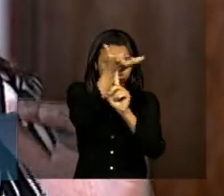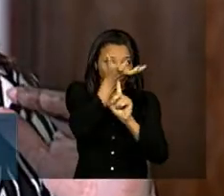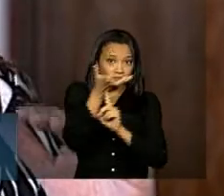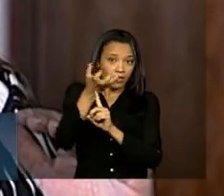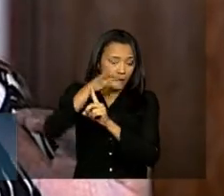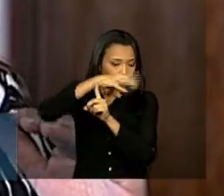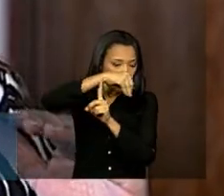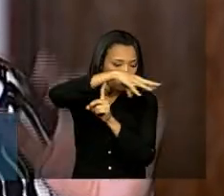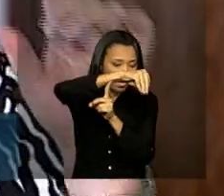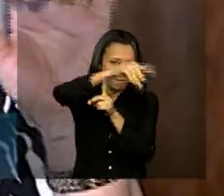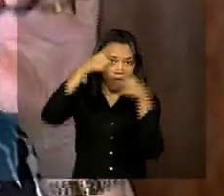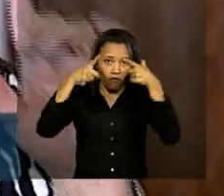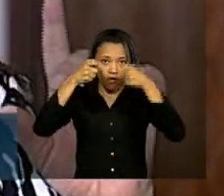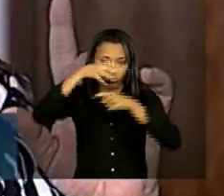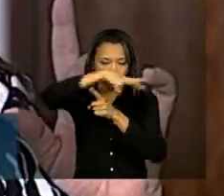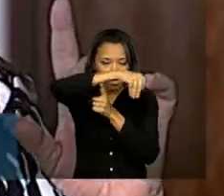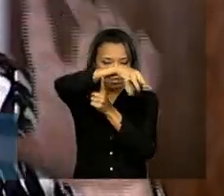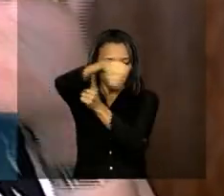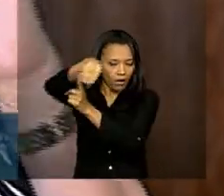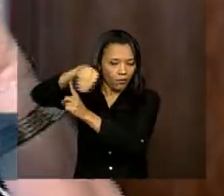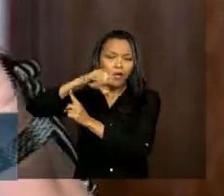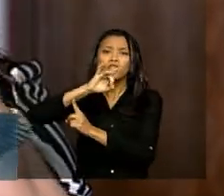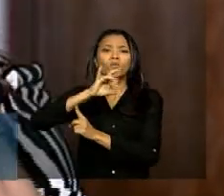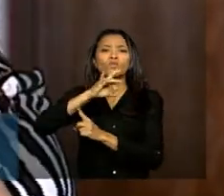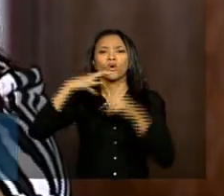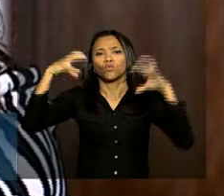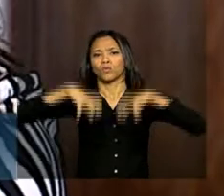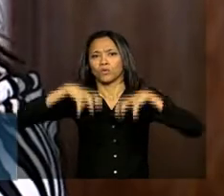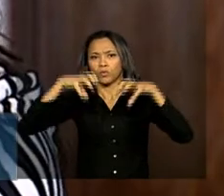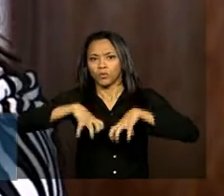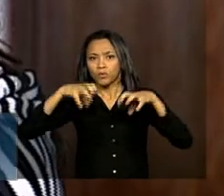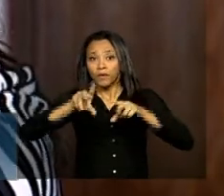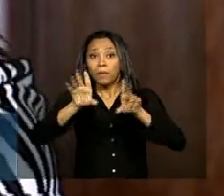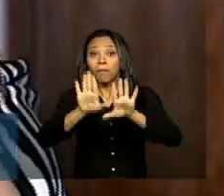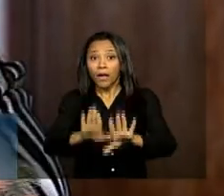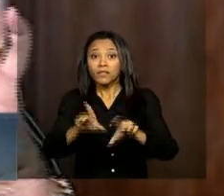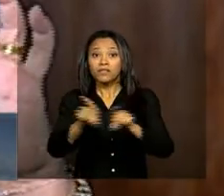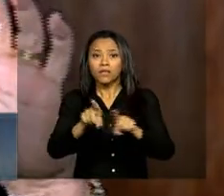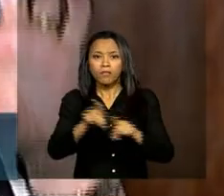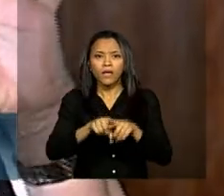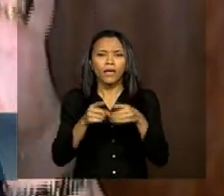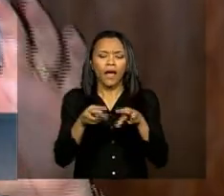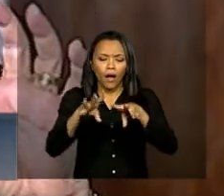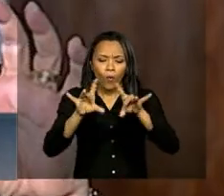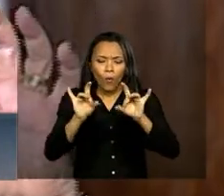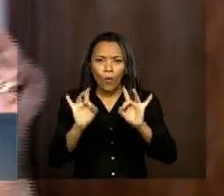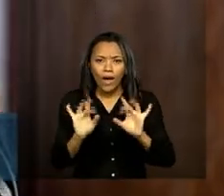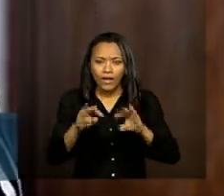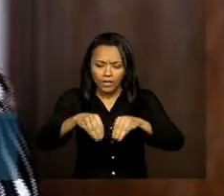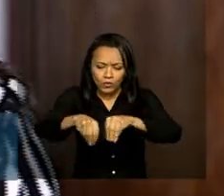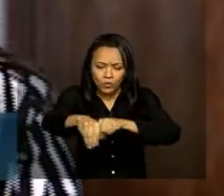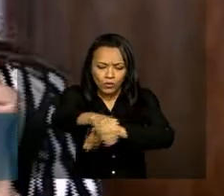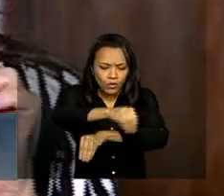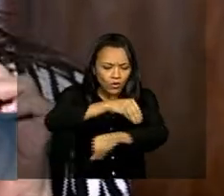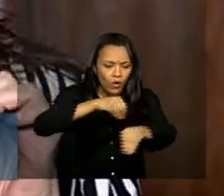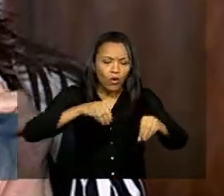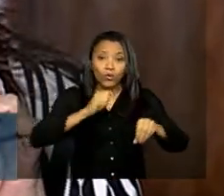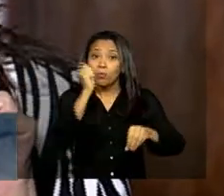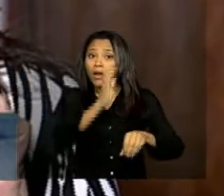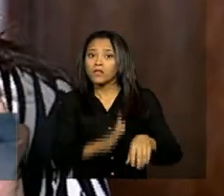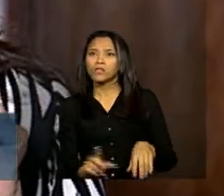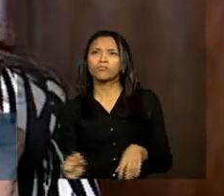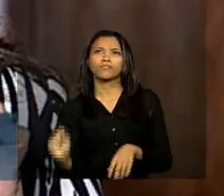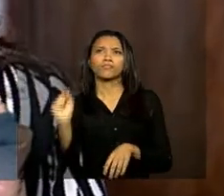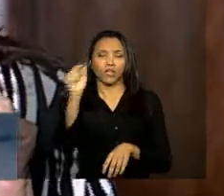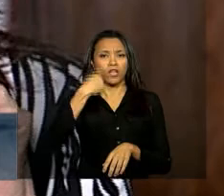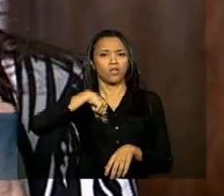todo o território não só a chuva mapeia a umidade do solo no Brasil inteiro e nós fazemos isso a cada